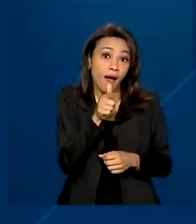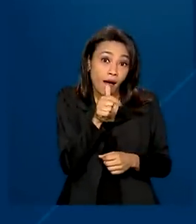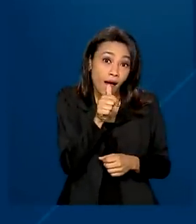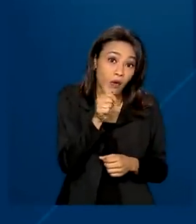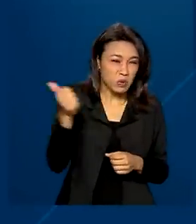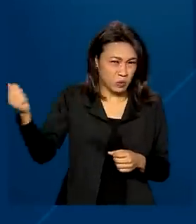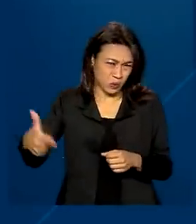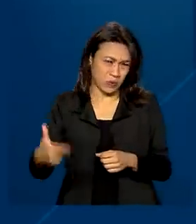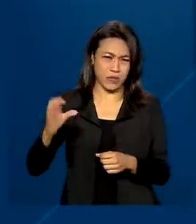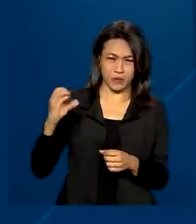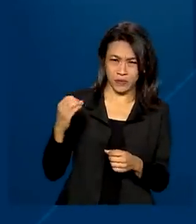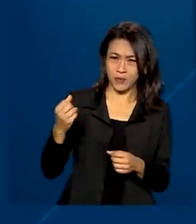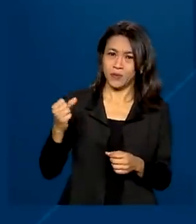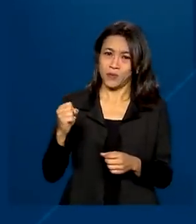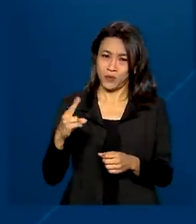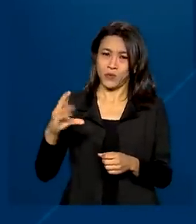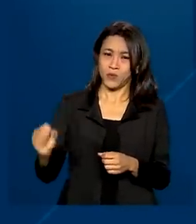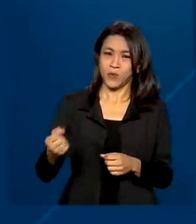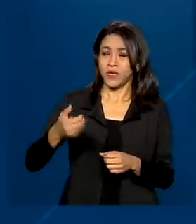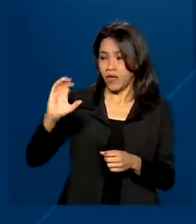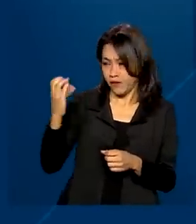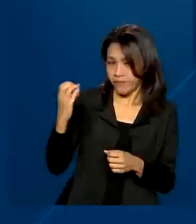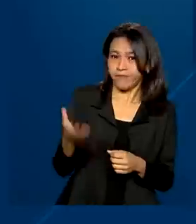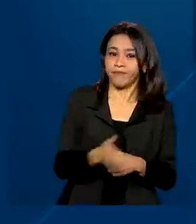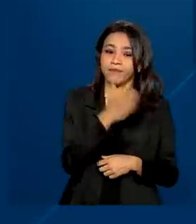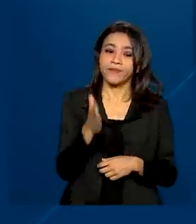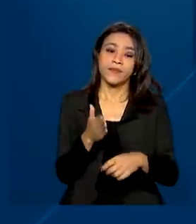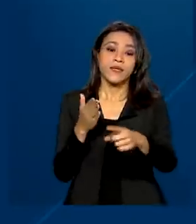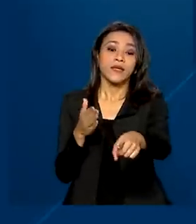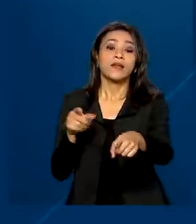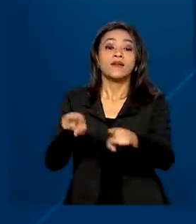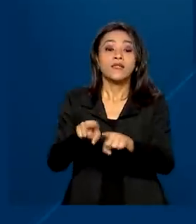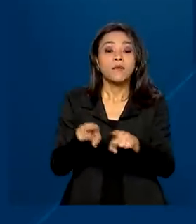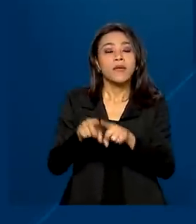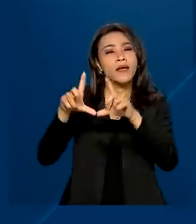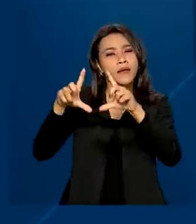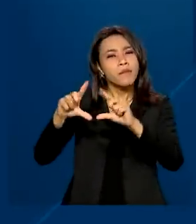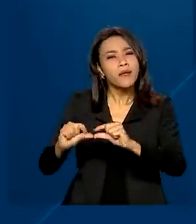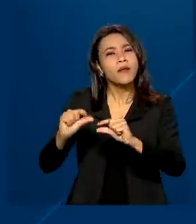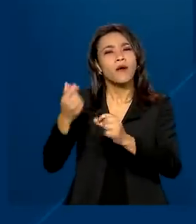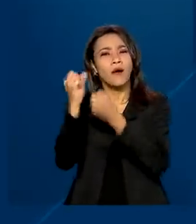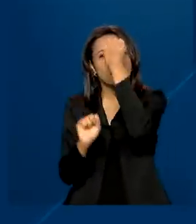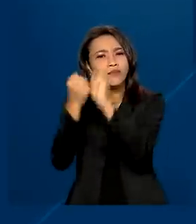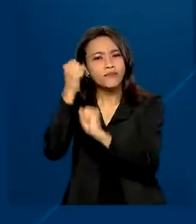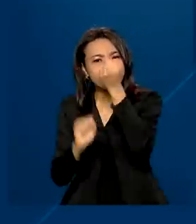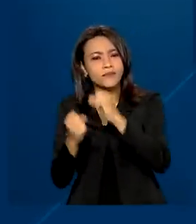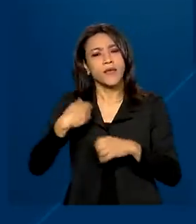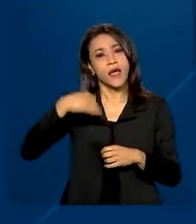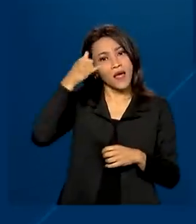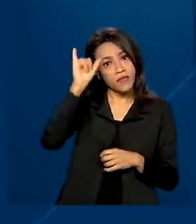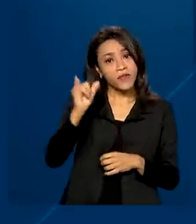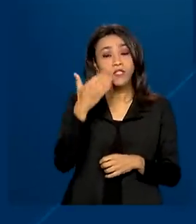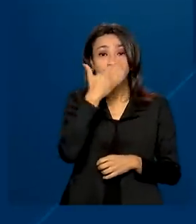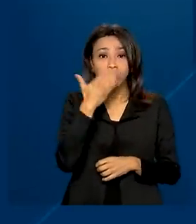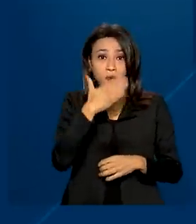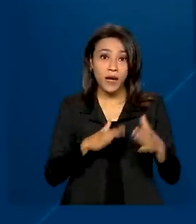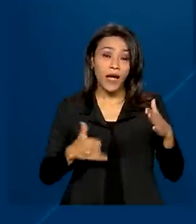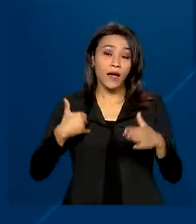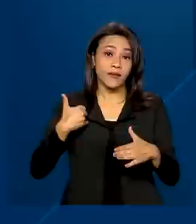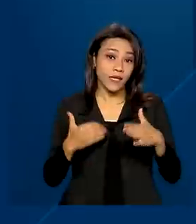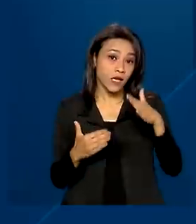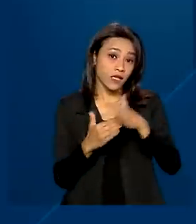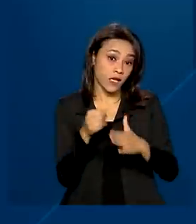ou refrigerantes, opte por alimentos in natura e minimamente processados, evite o açúcar até os dois anos de idade,